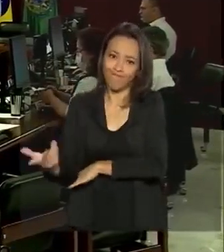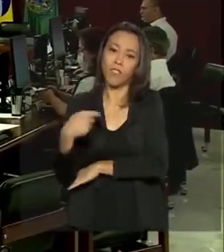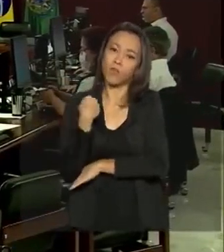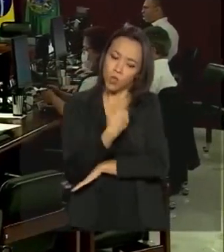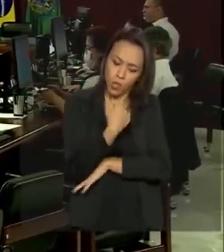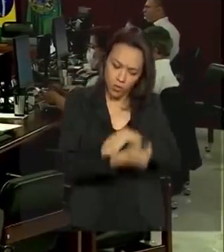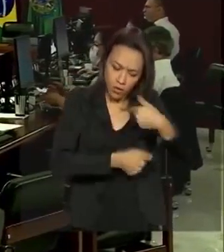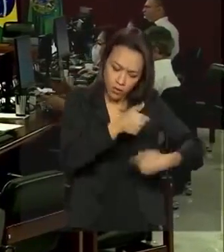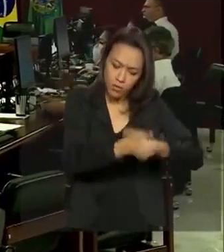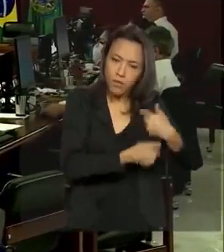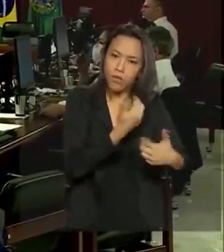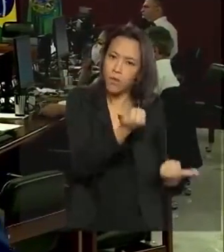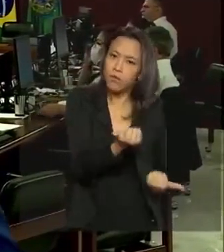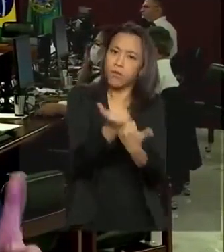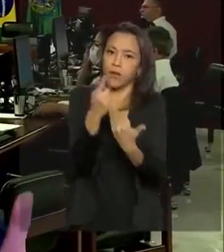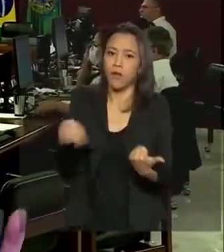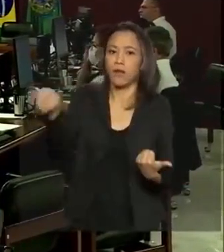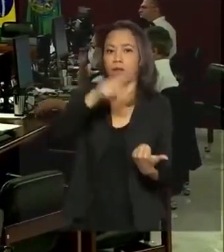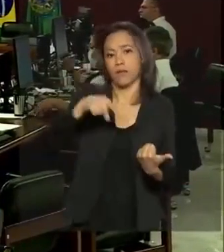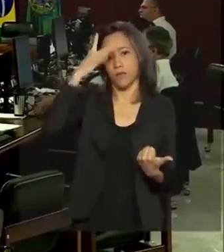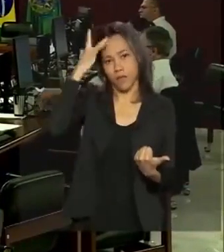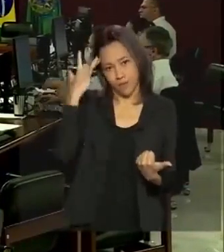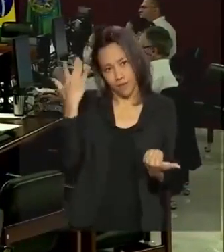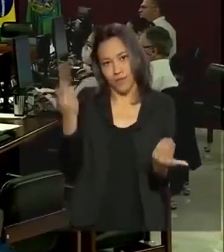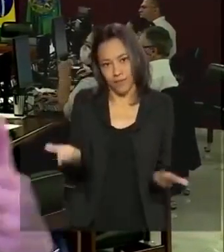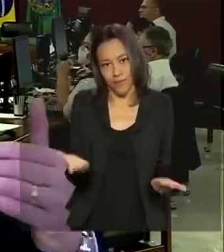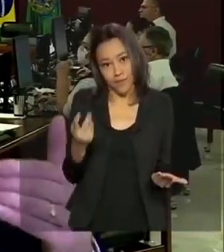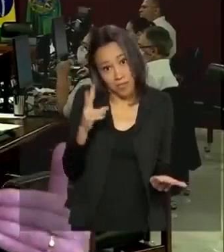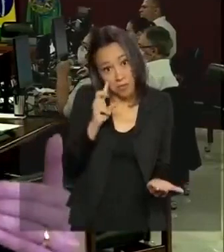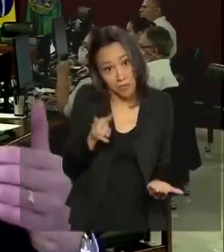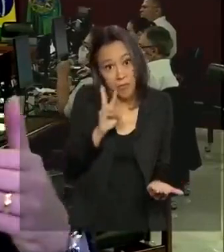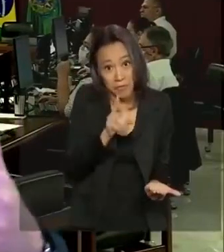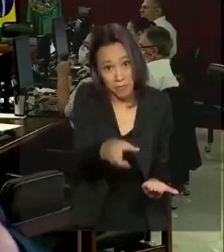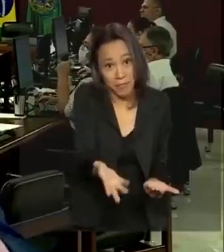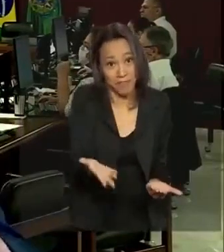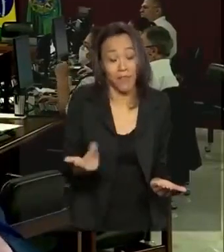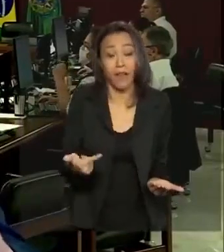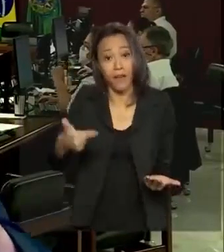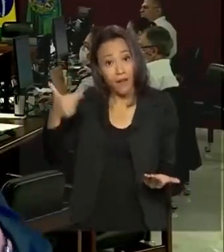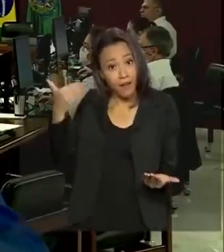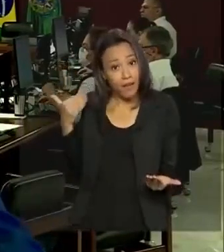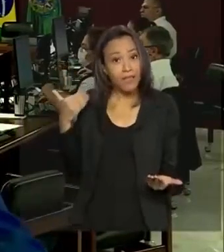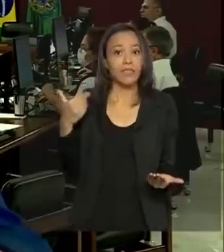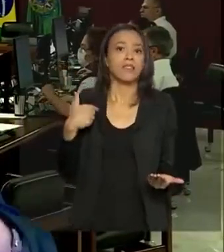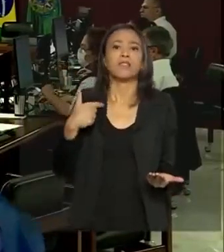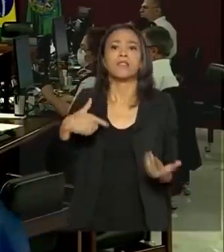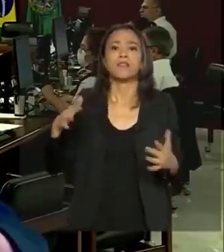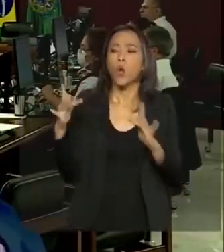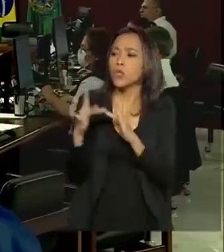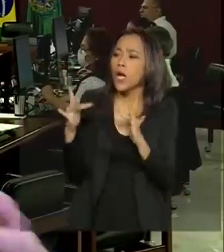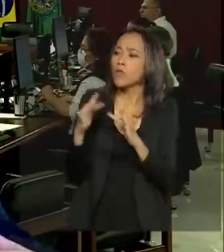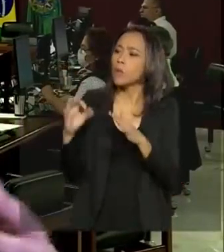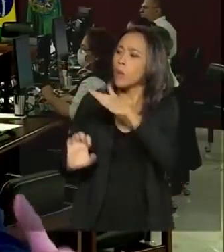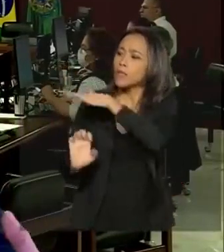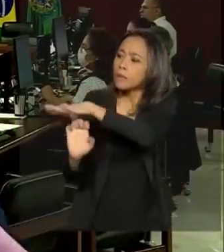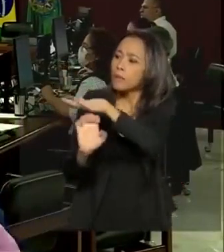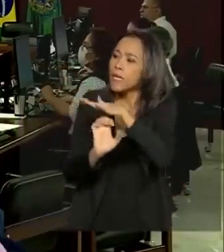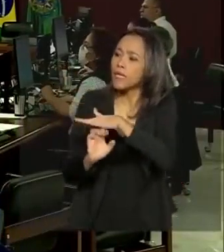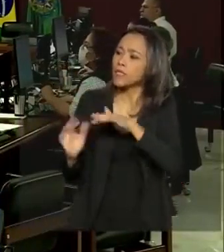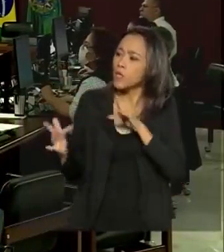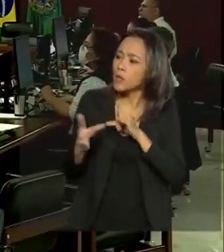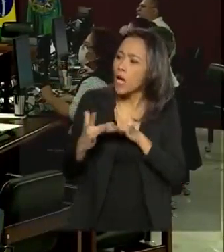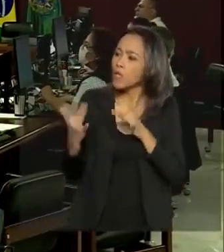pessoas e está dando resultado. Então no começo trabalhávamos mais com as companhias aéreas, ainda mantendo voos